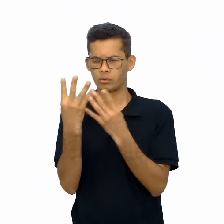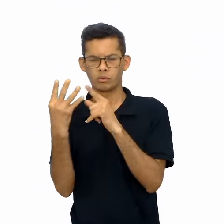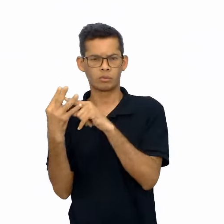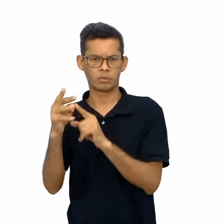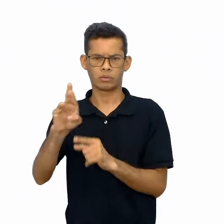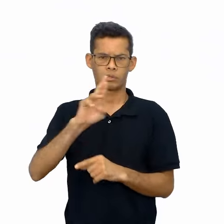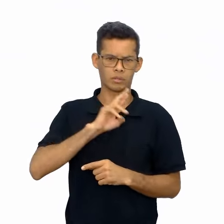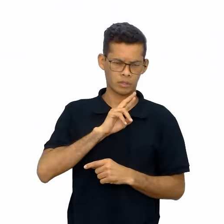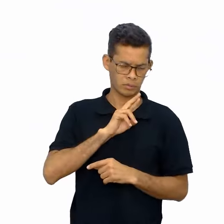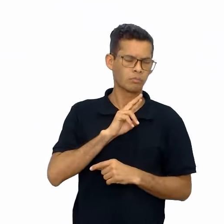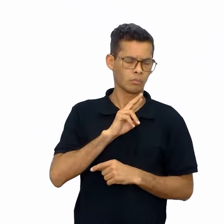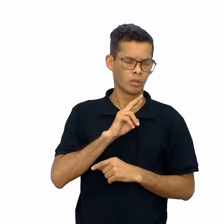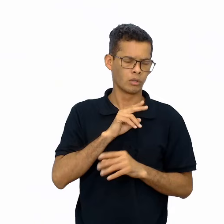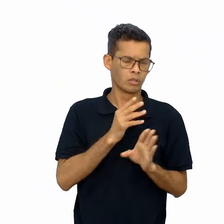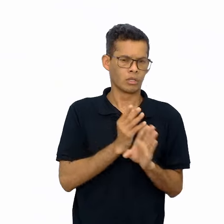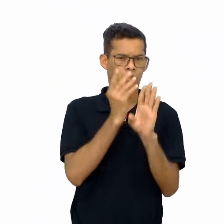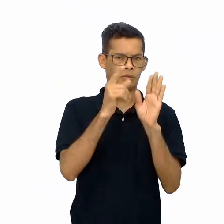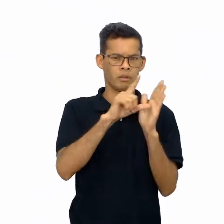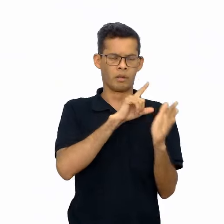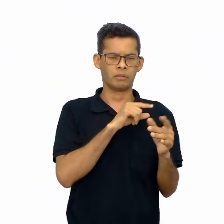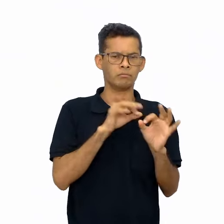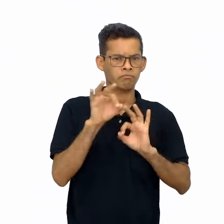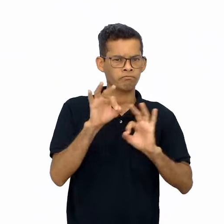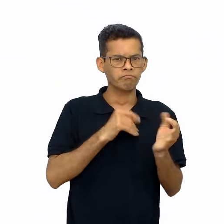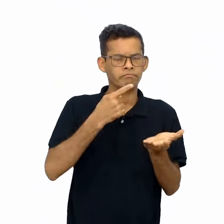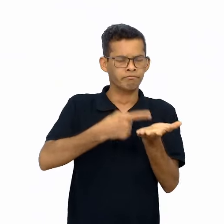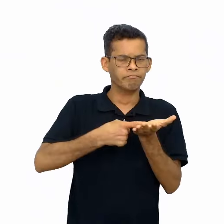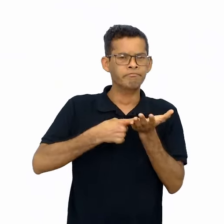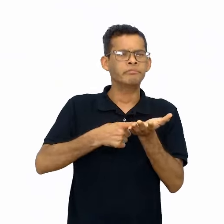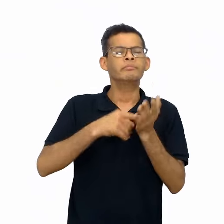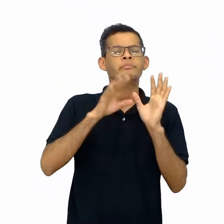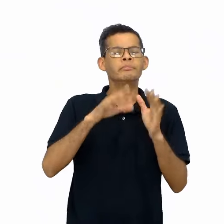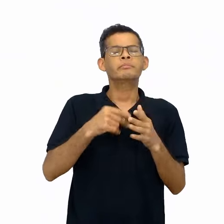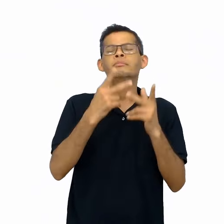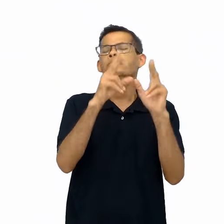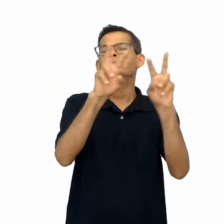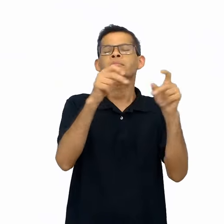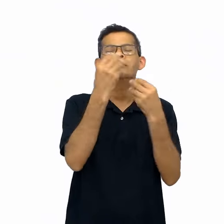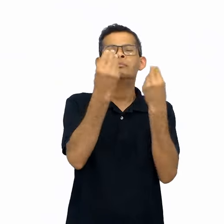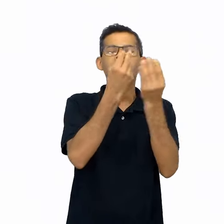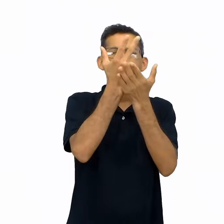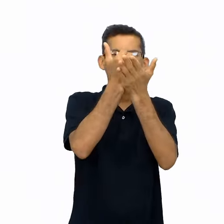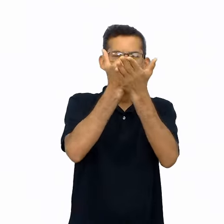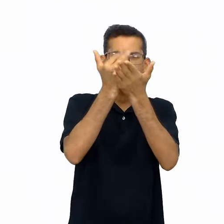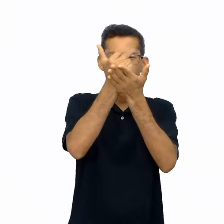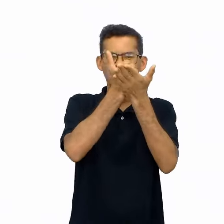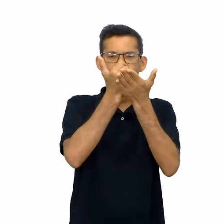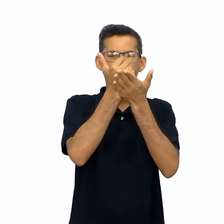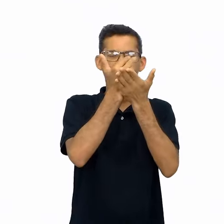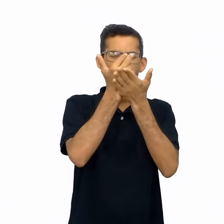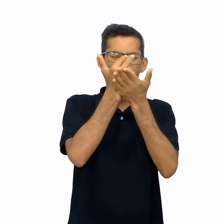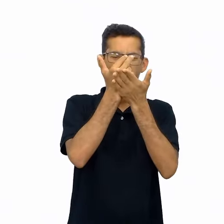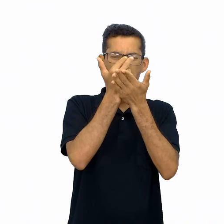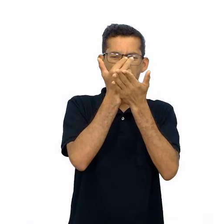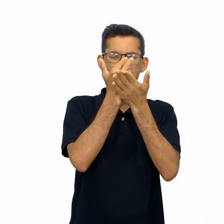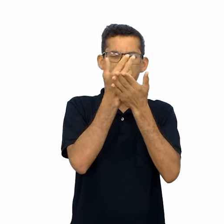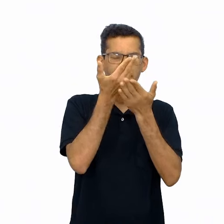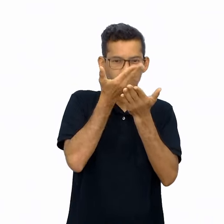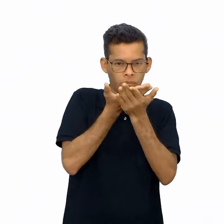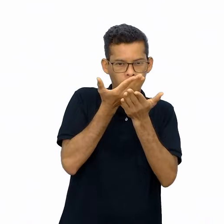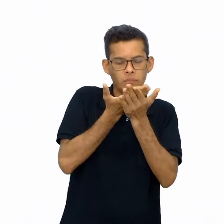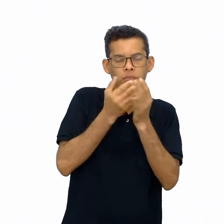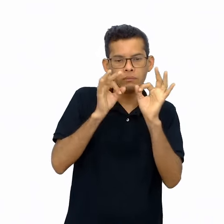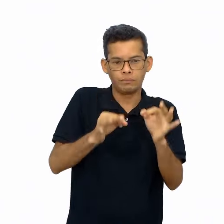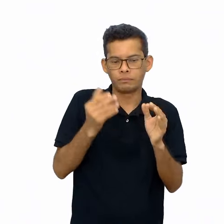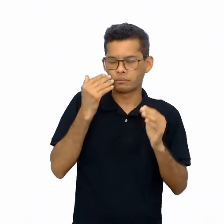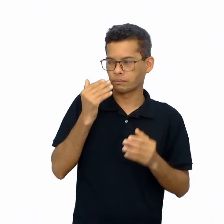pela resposta da divinha elaborada, registrada em forma de desenho. Então, vamos agora conhecer as aulas que compõem a